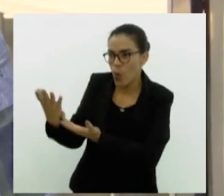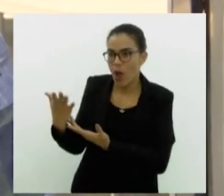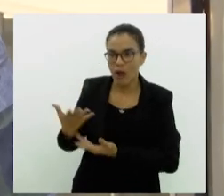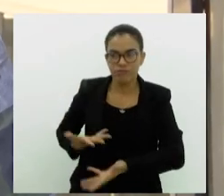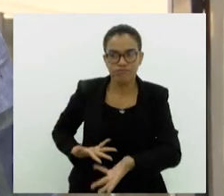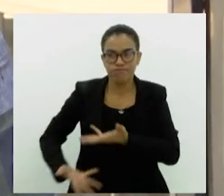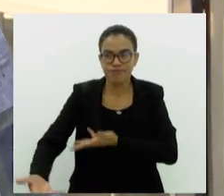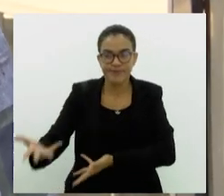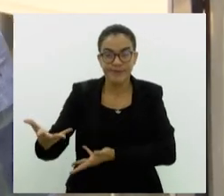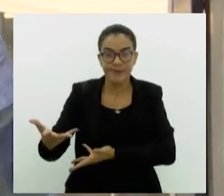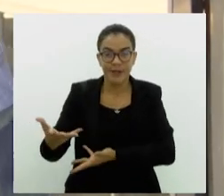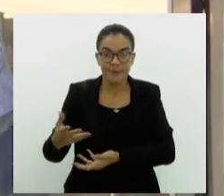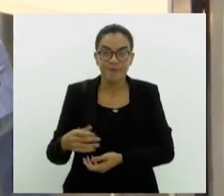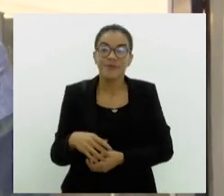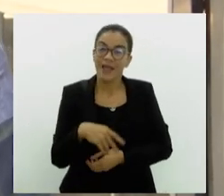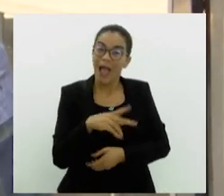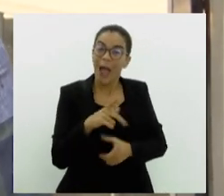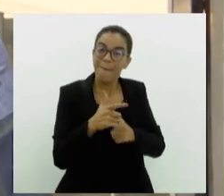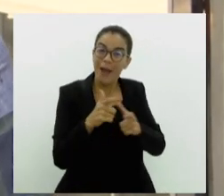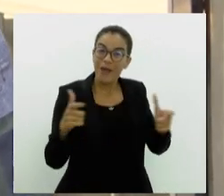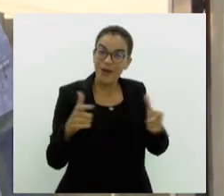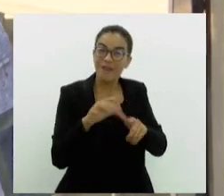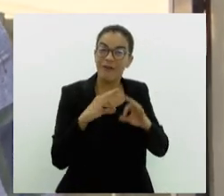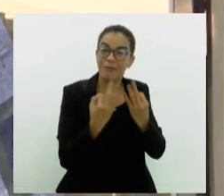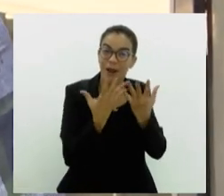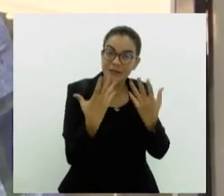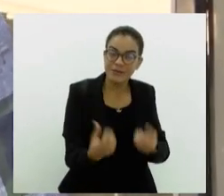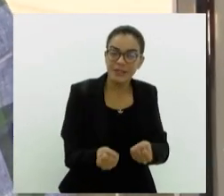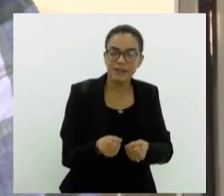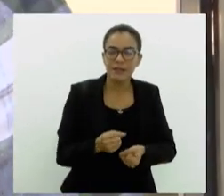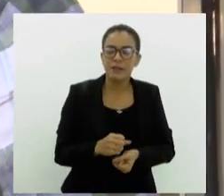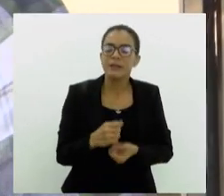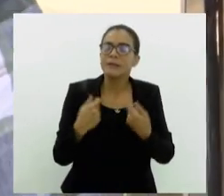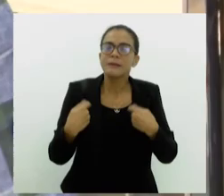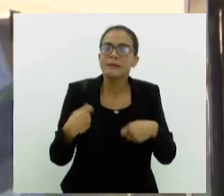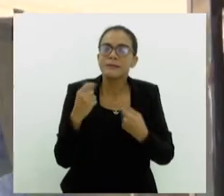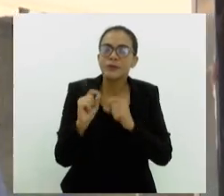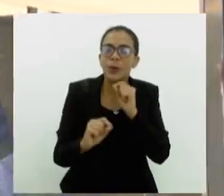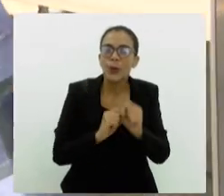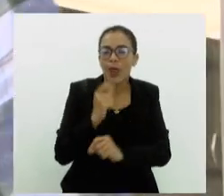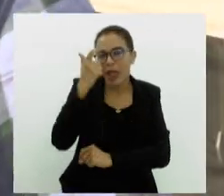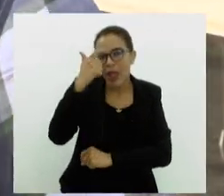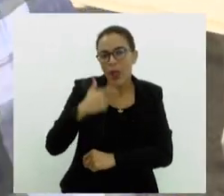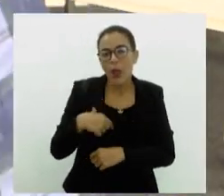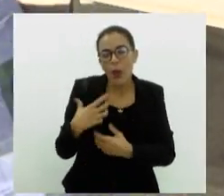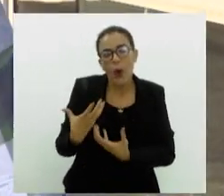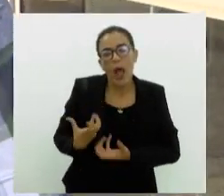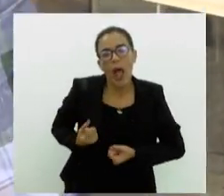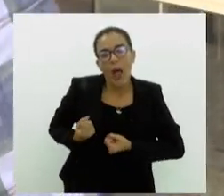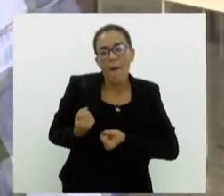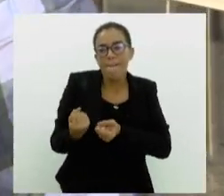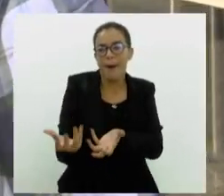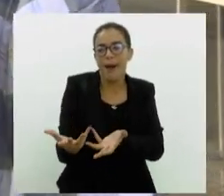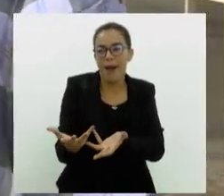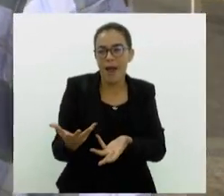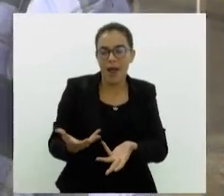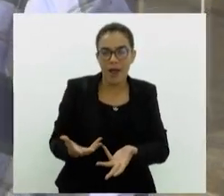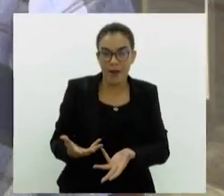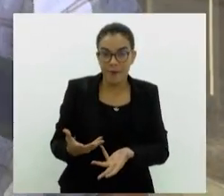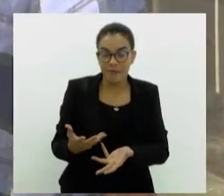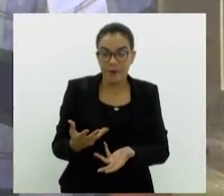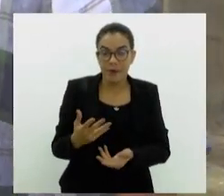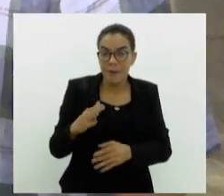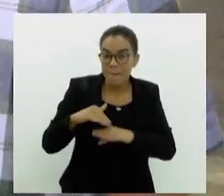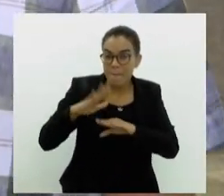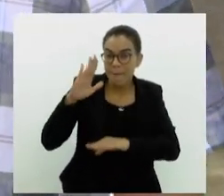apenas 31% das famílias dizendo não à doação. E o que é preciso fazer para ser um doador de órgão? Gente, o mais